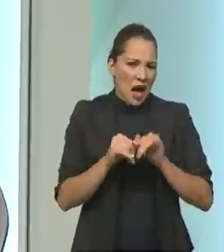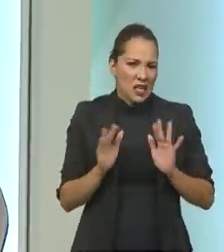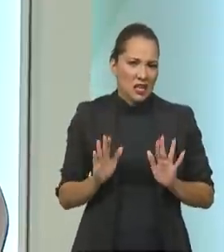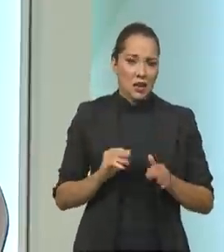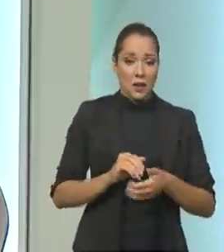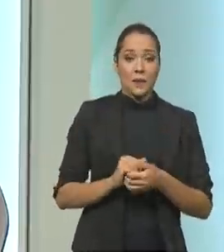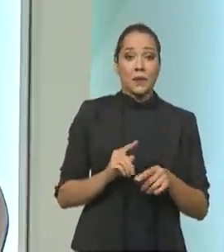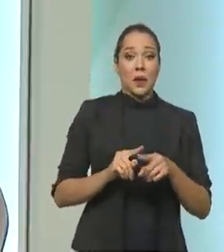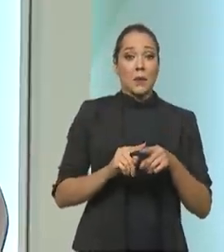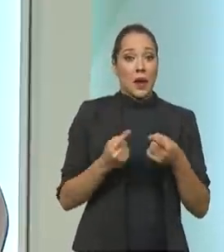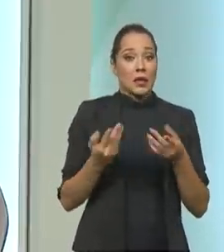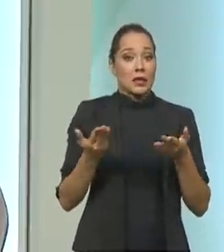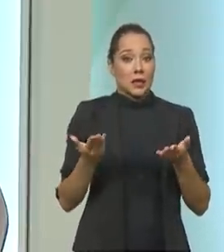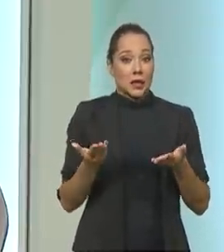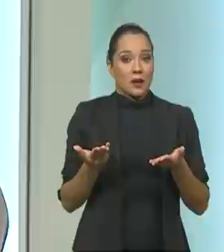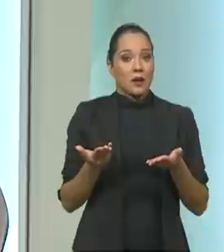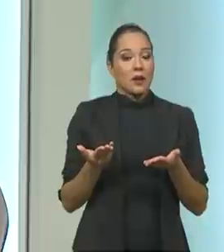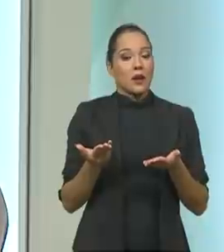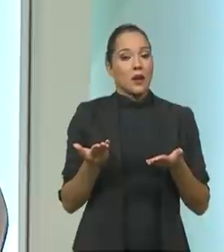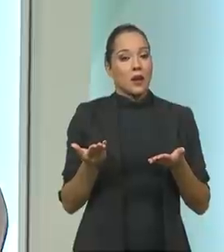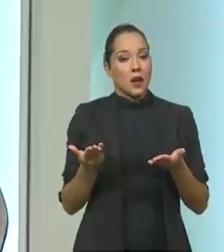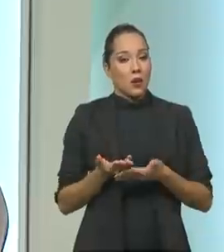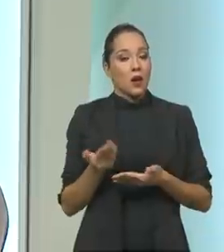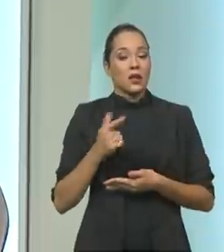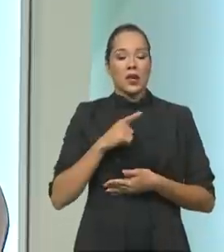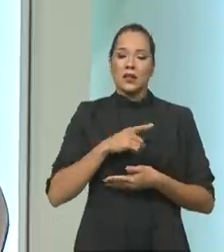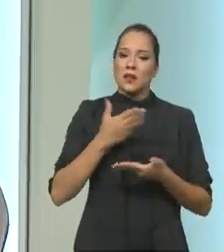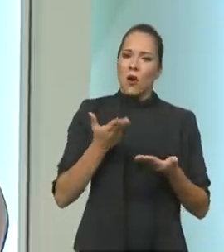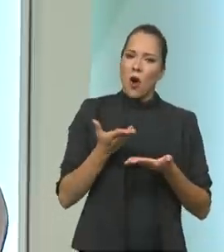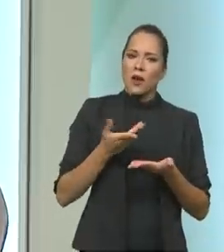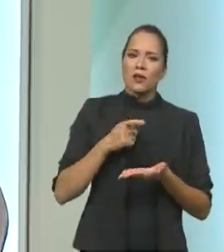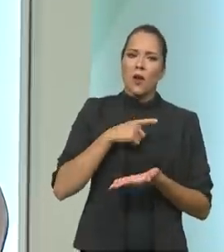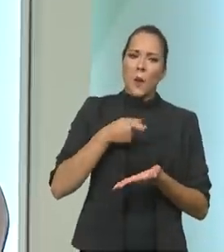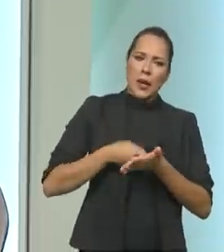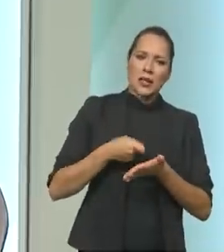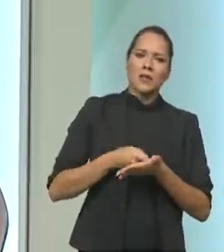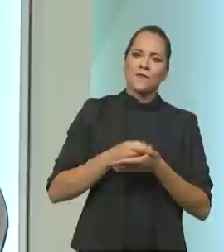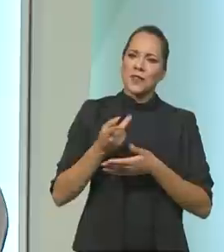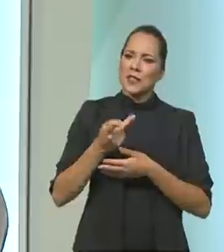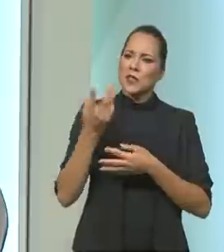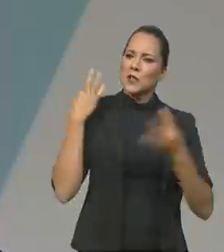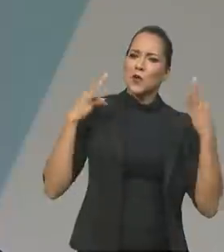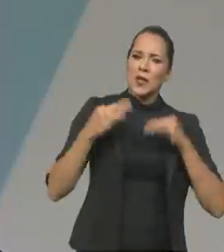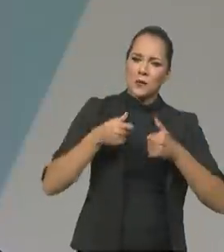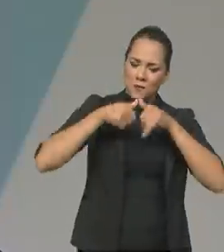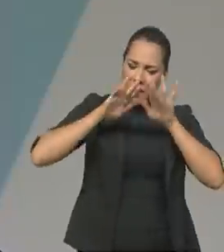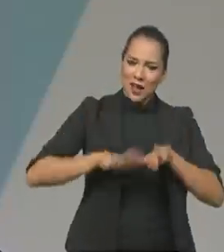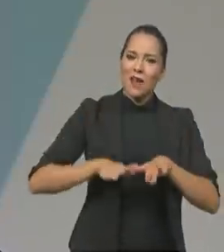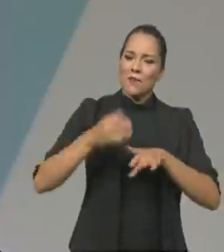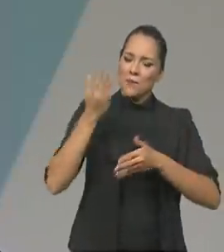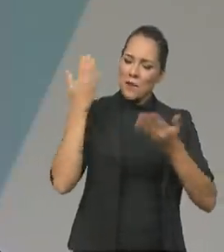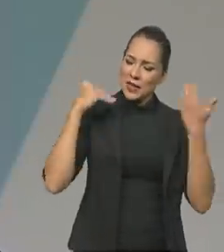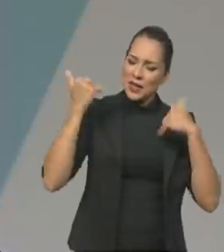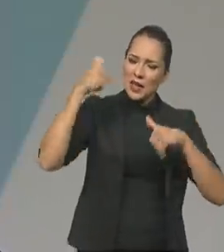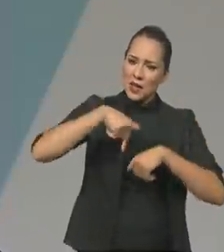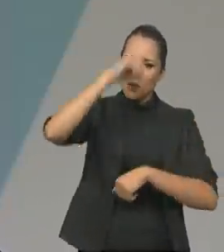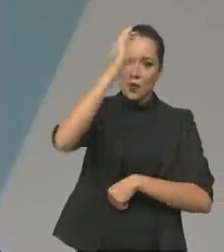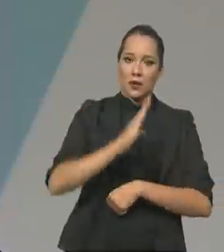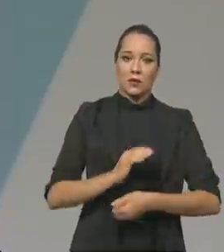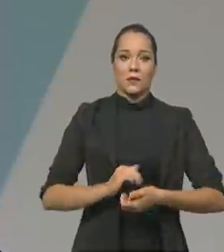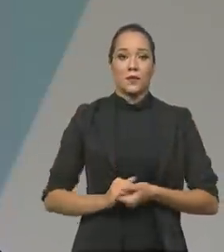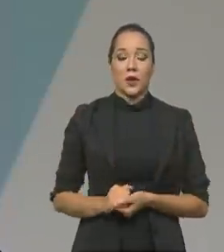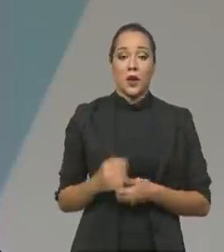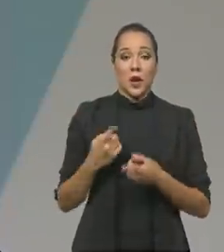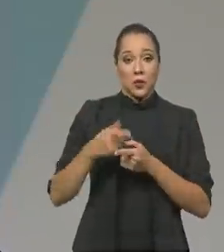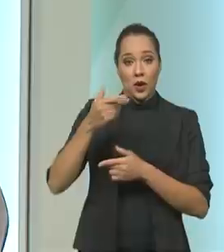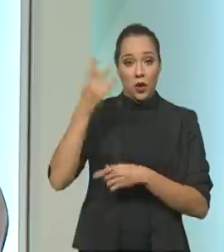Mas nós temos o dever agora de fidelizar esse turismo do turista aqui dentro. E nós estamos conseguindo. Porque